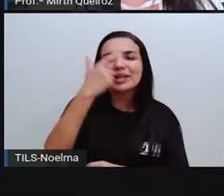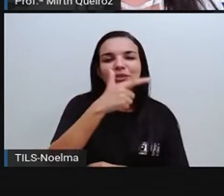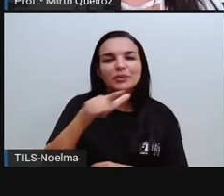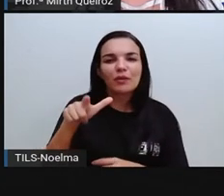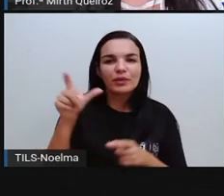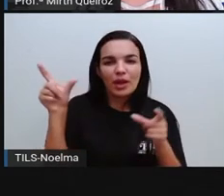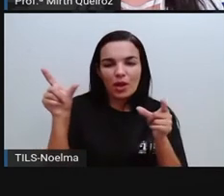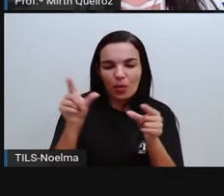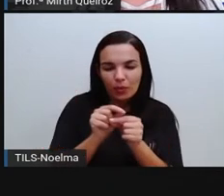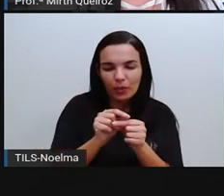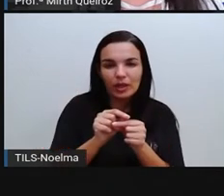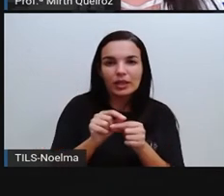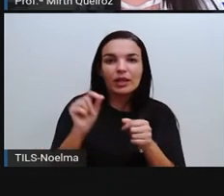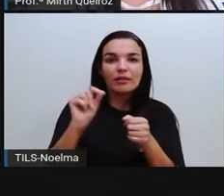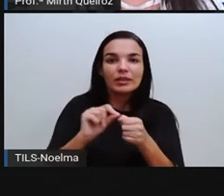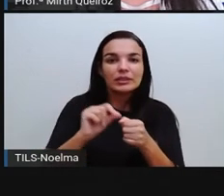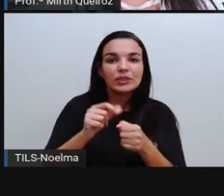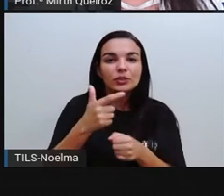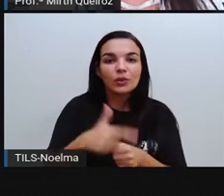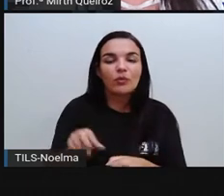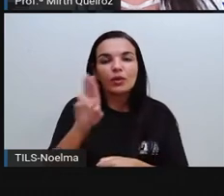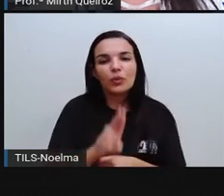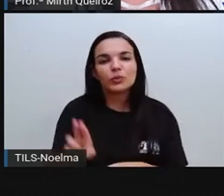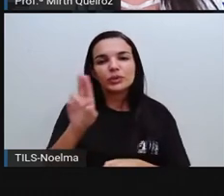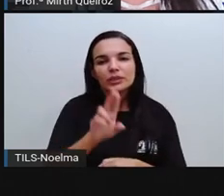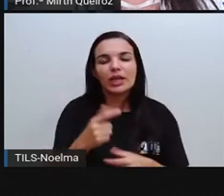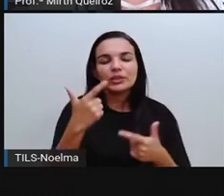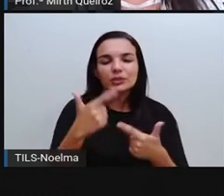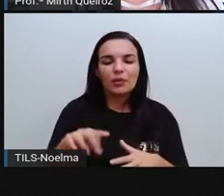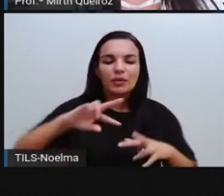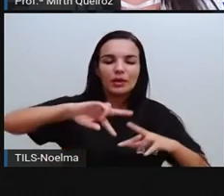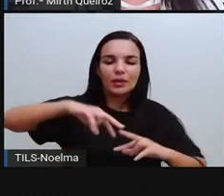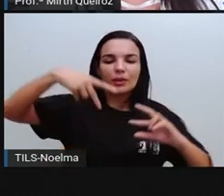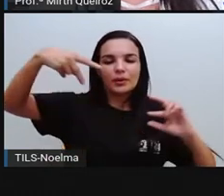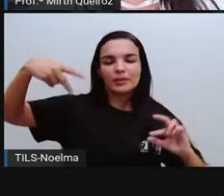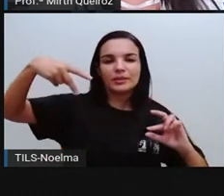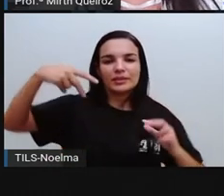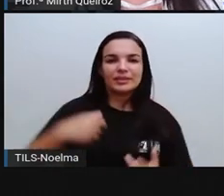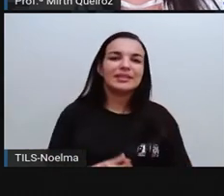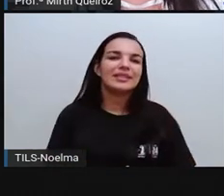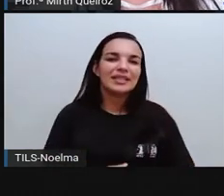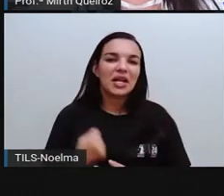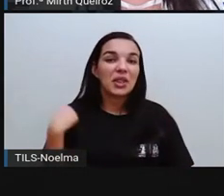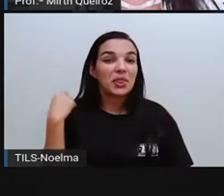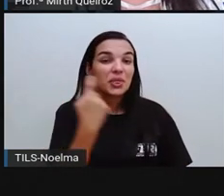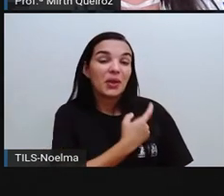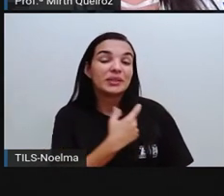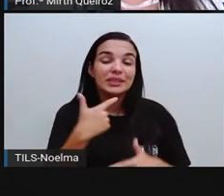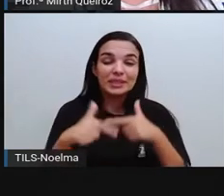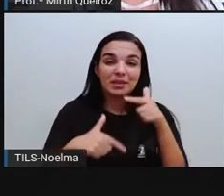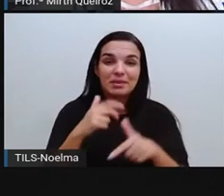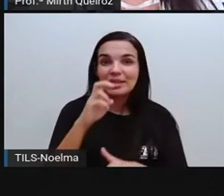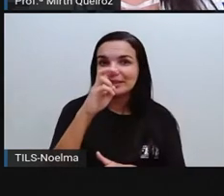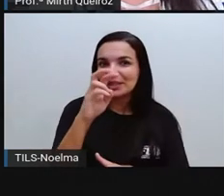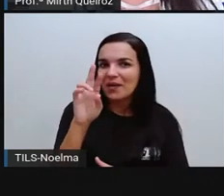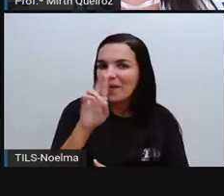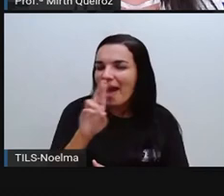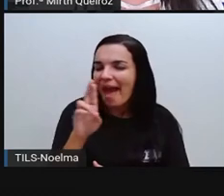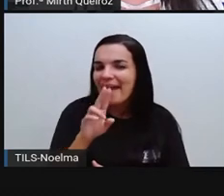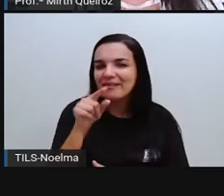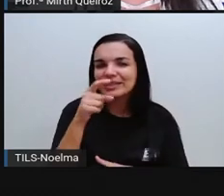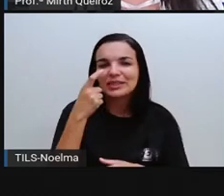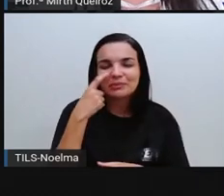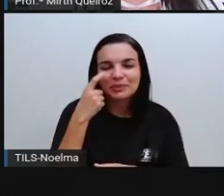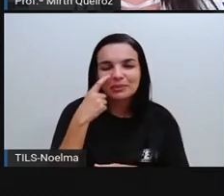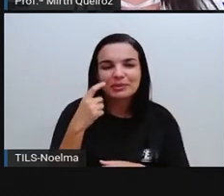reduzir, reutilizar e reciclar, né? Nós que trabalhamos os 5Rs, aqui vocês podem